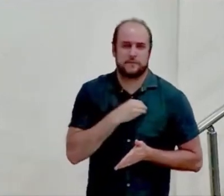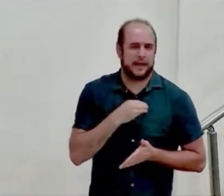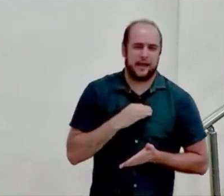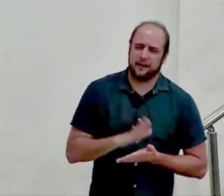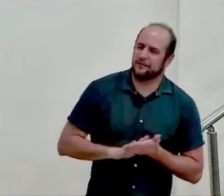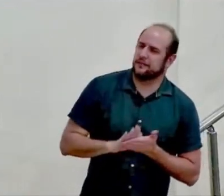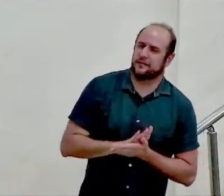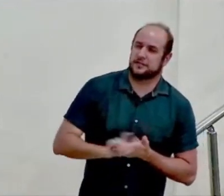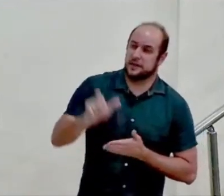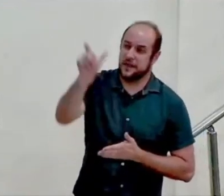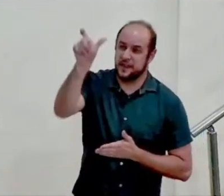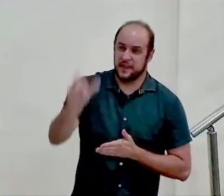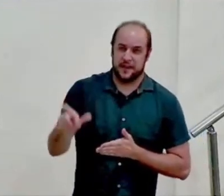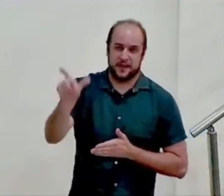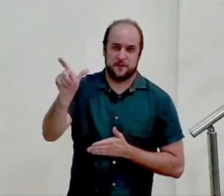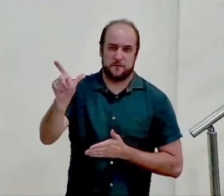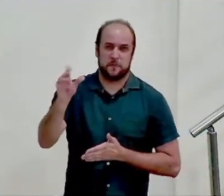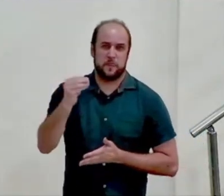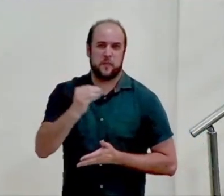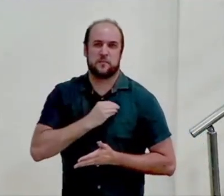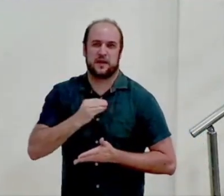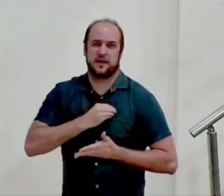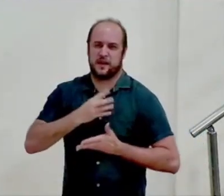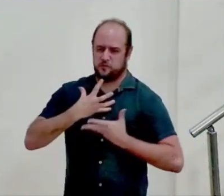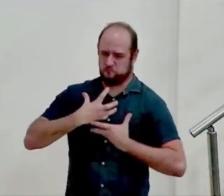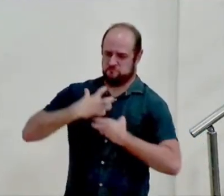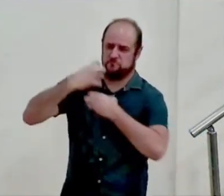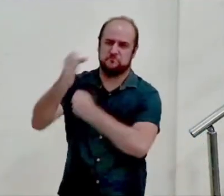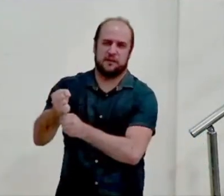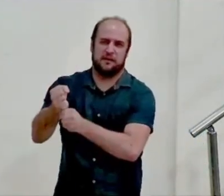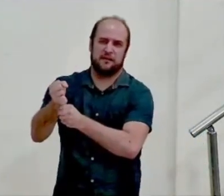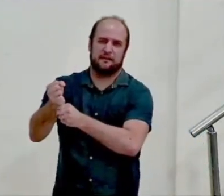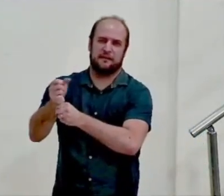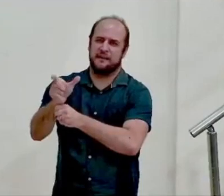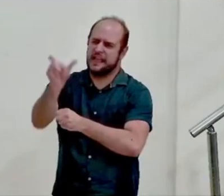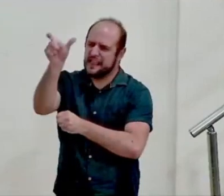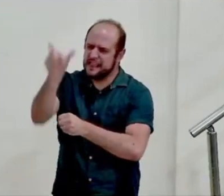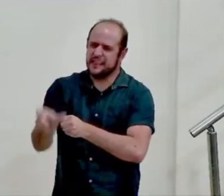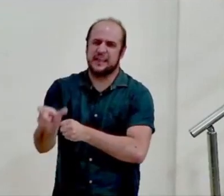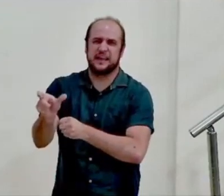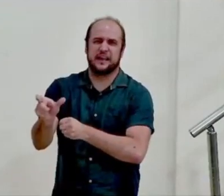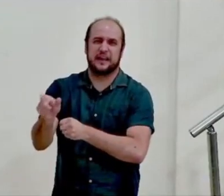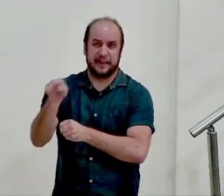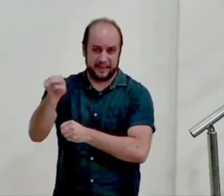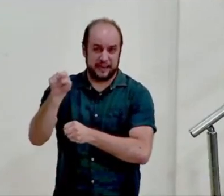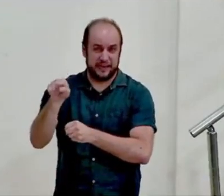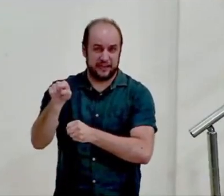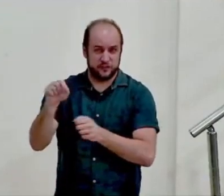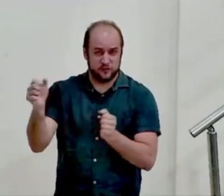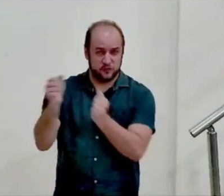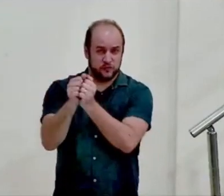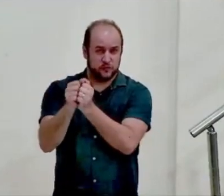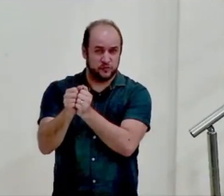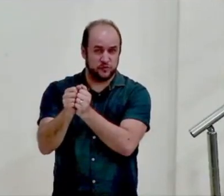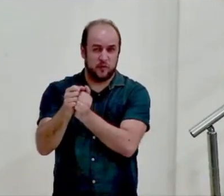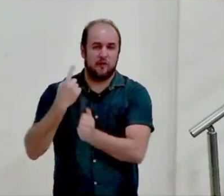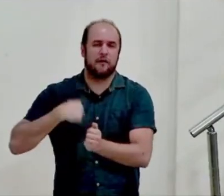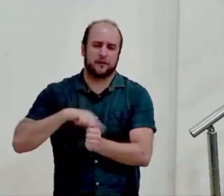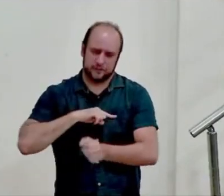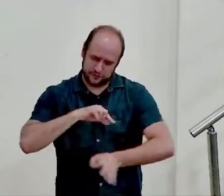se fez pecado por nós para que nele fôssemos feitos justiça